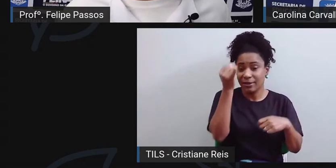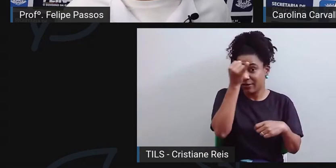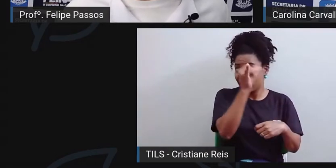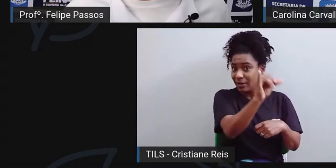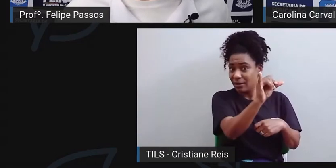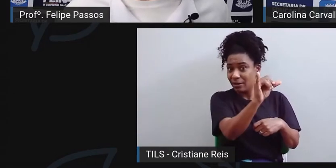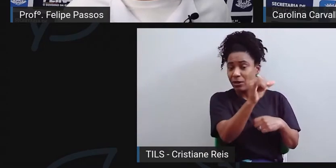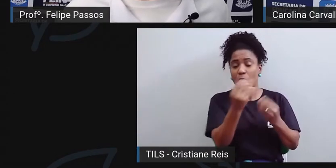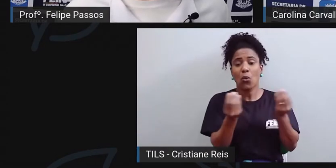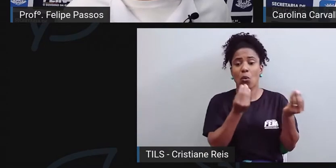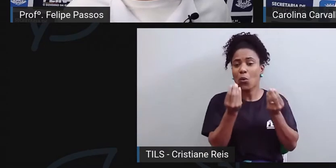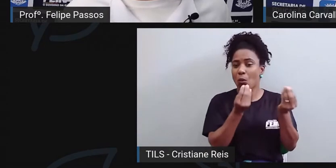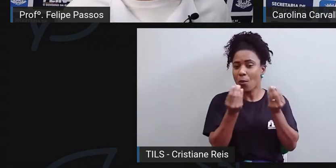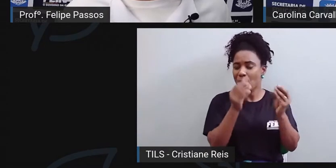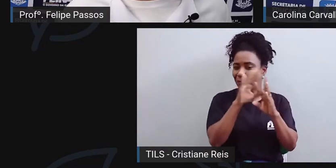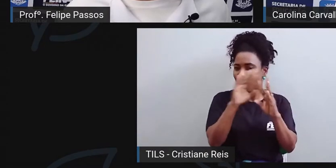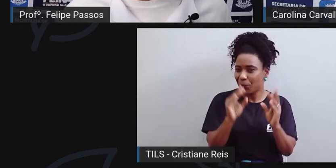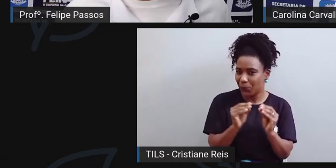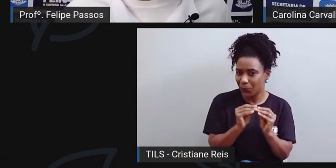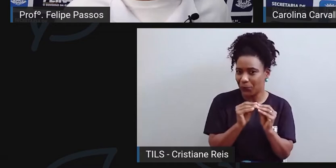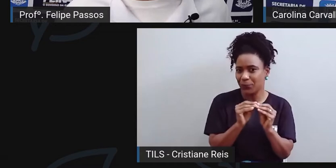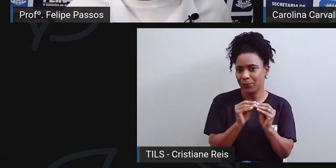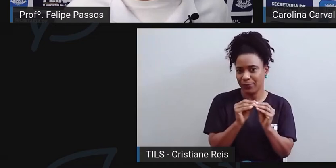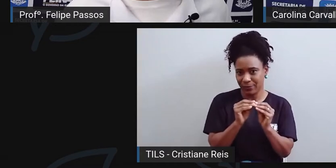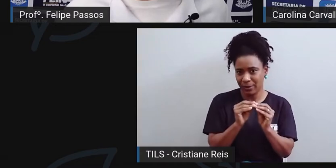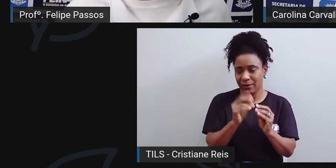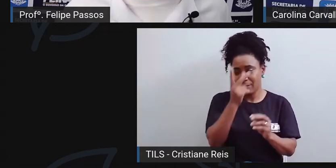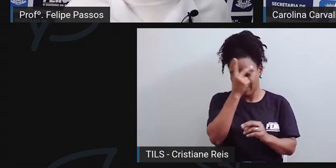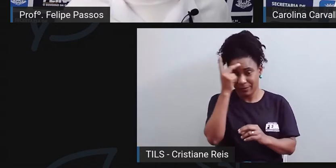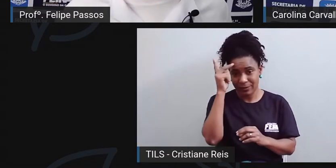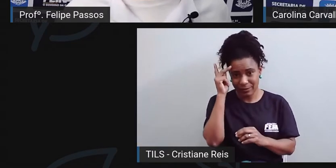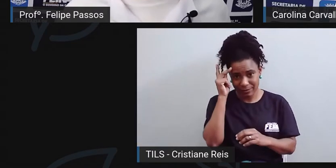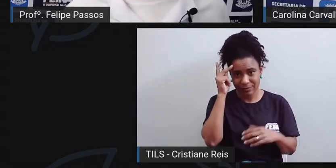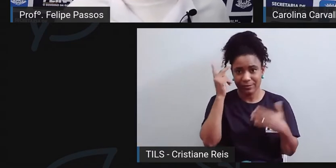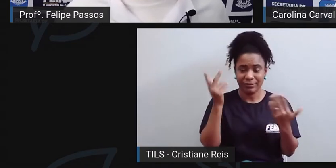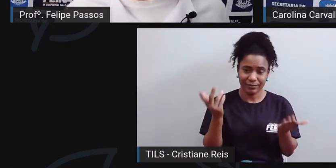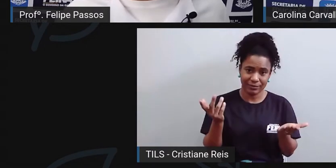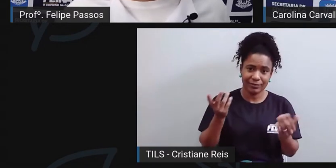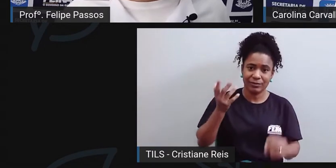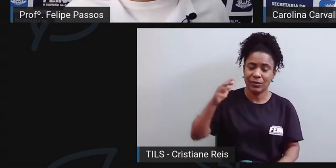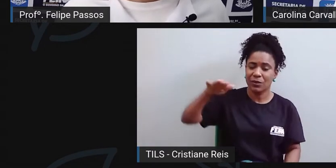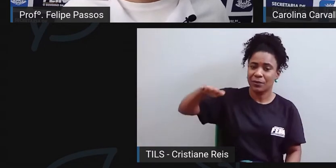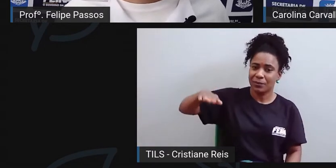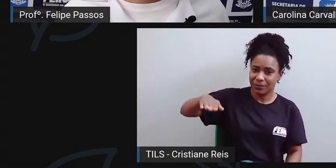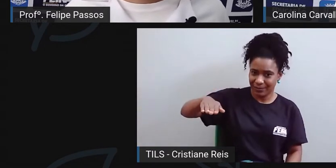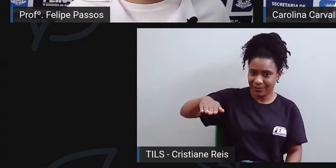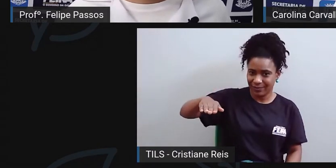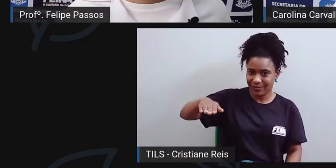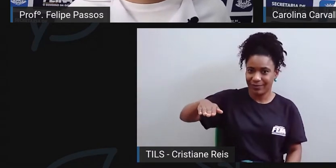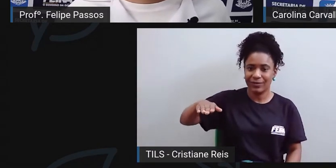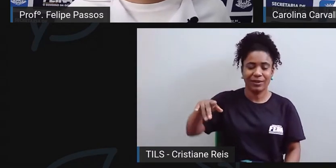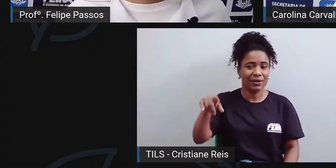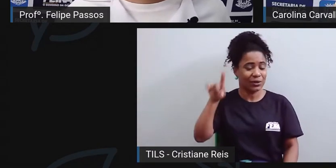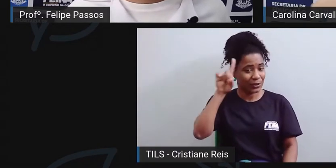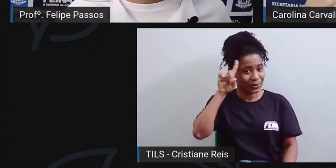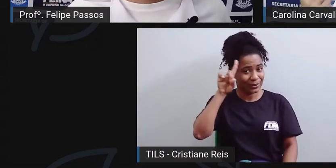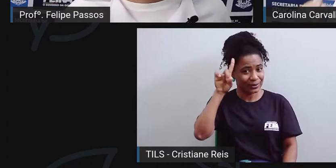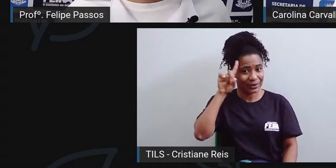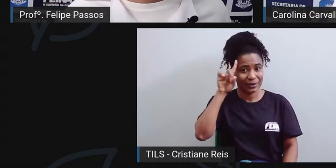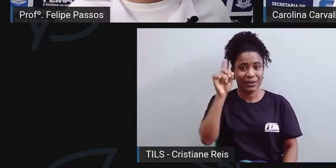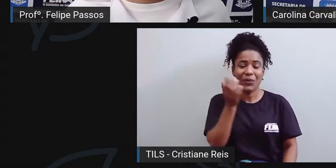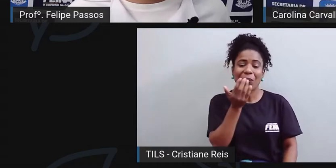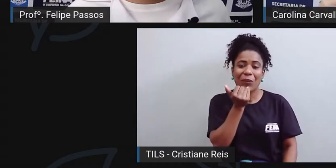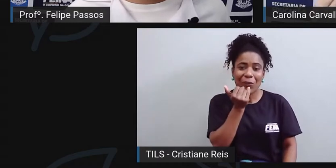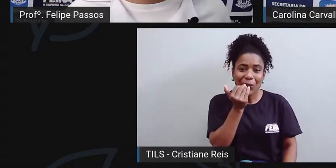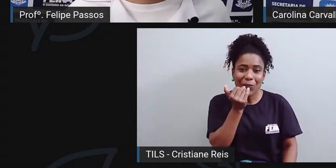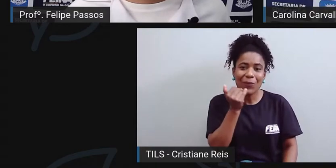Resumindo de uma maneira, assim, muito simples, uma pessoa, né? Então, uma criança que tem o costume de estar sempre ingerindo alimentos ricos